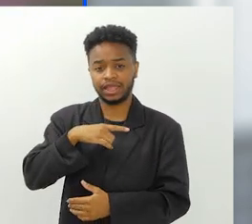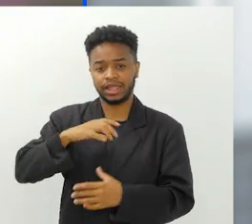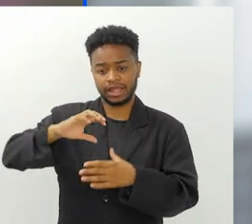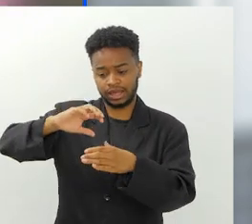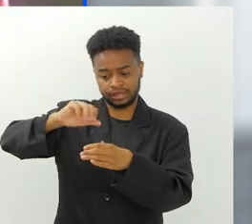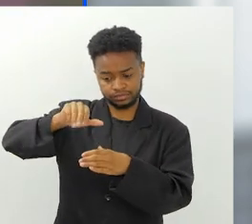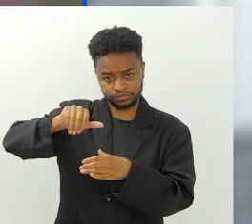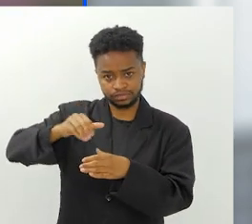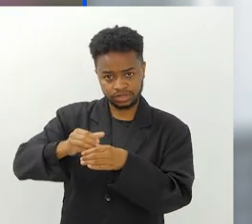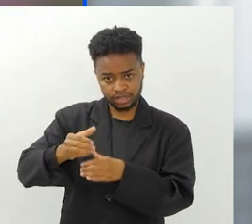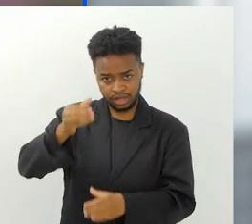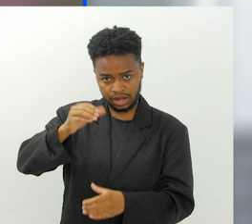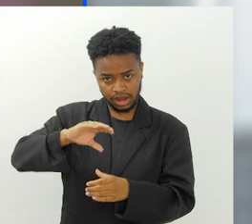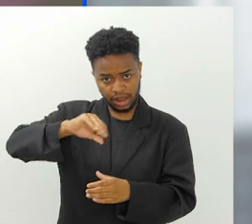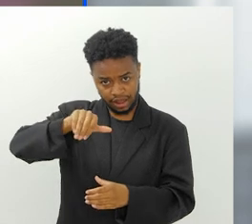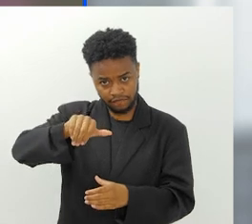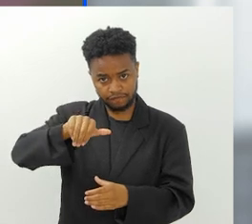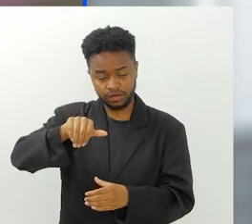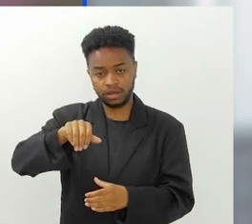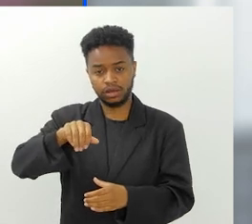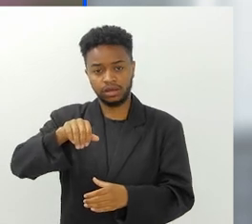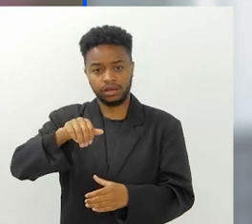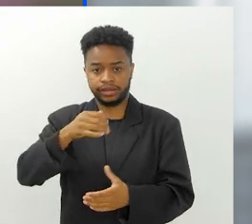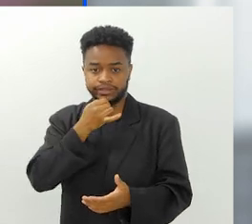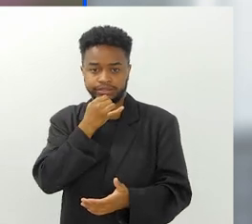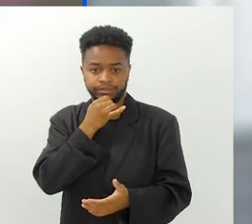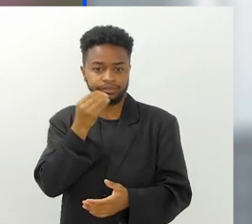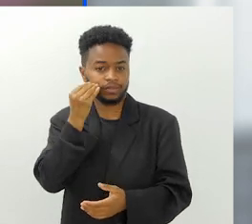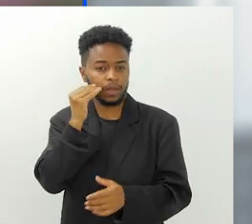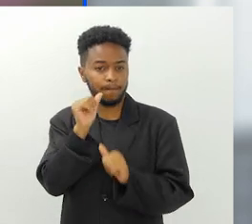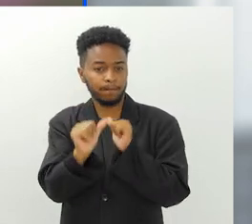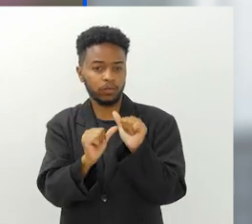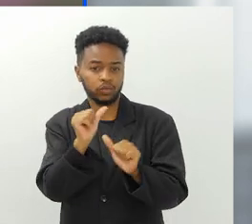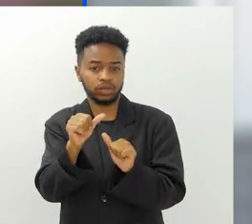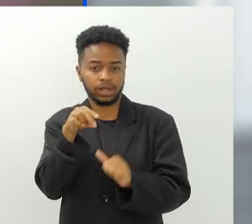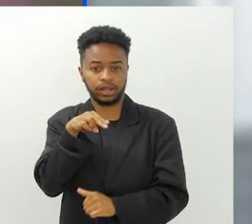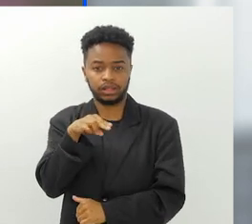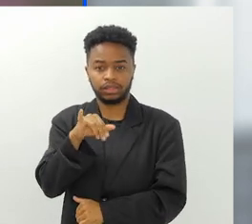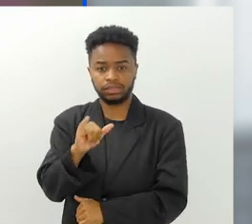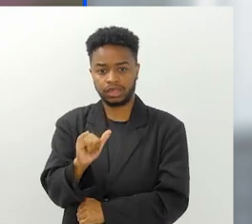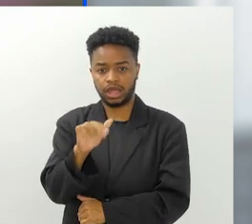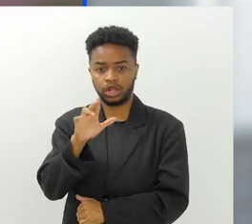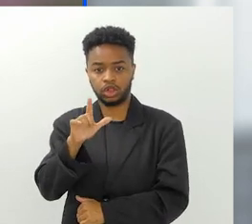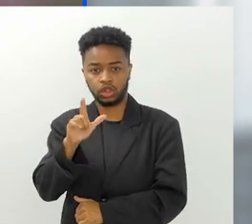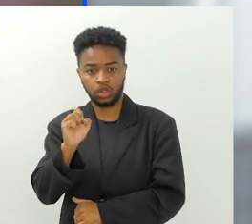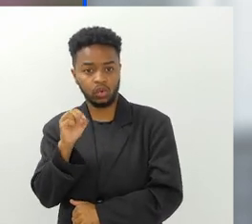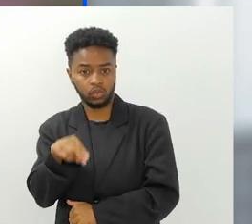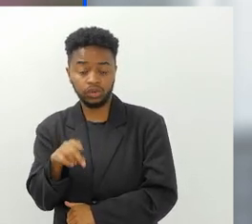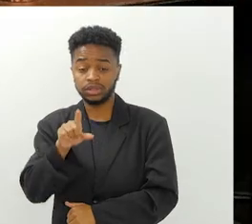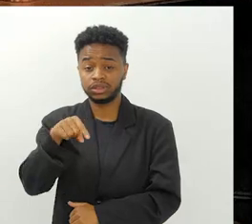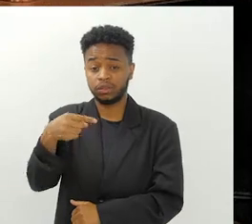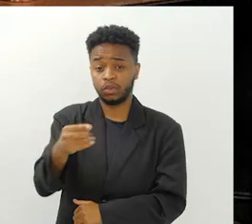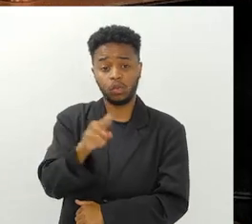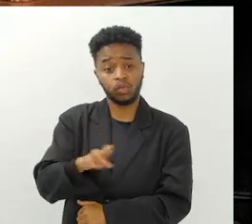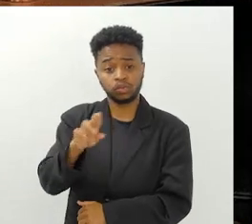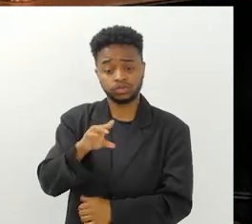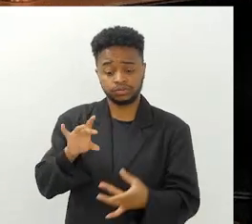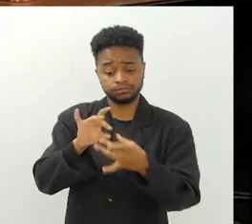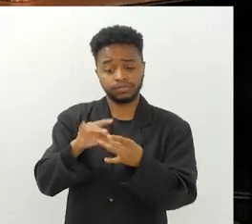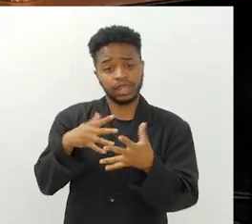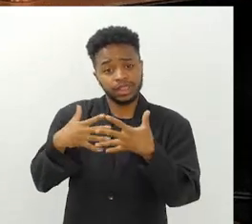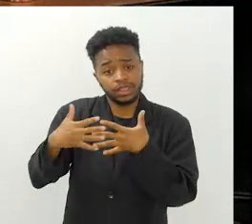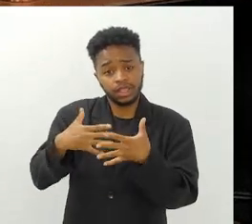exemplo, você pega uma garrafa PET e você transforma ela, por exemplo, em nylon para ser utilizado em